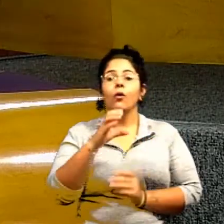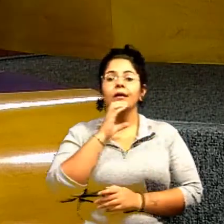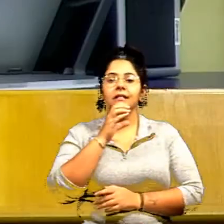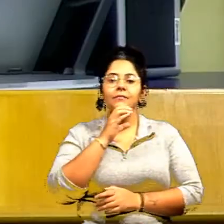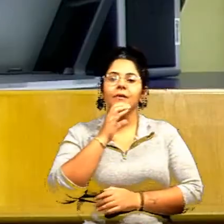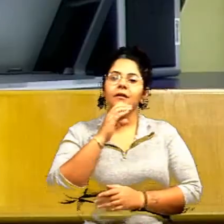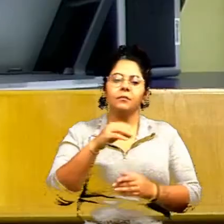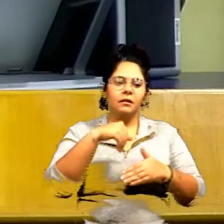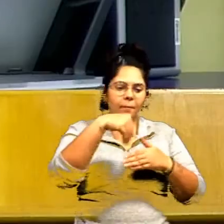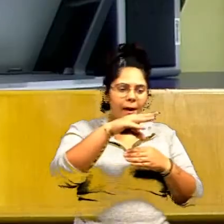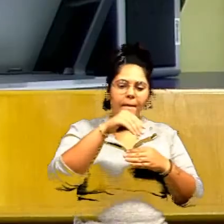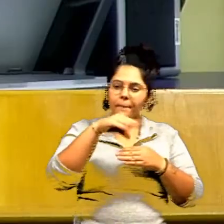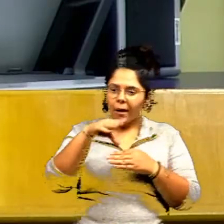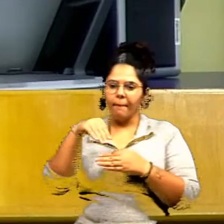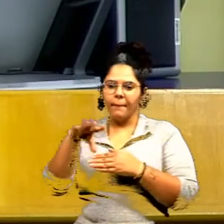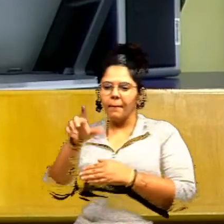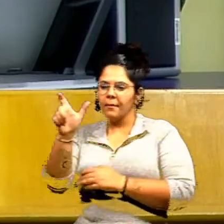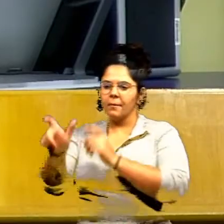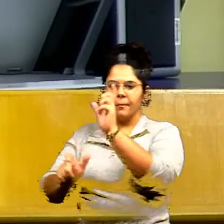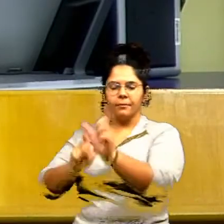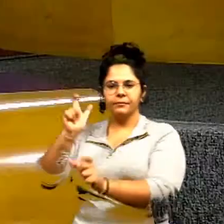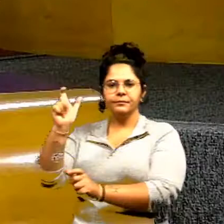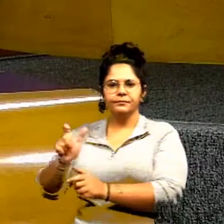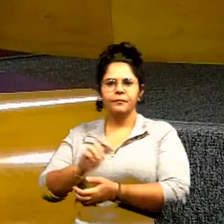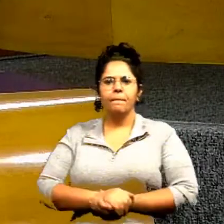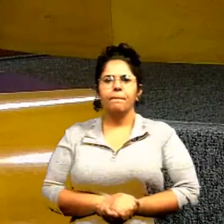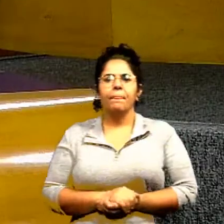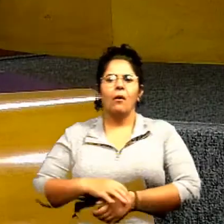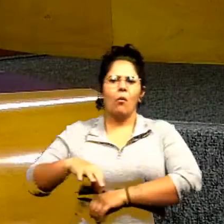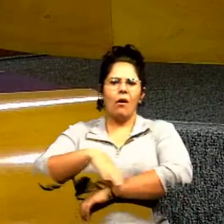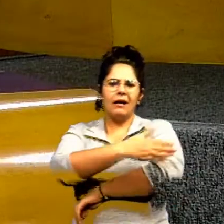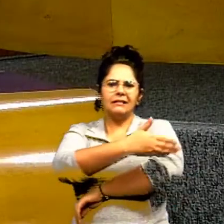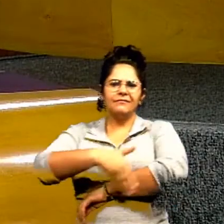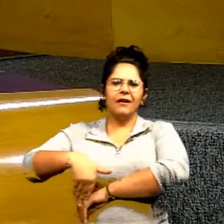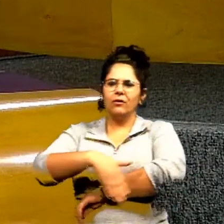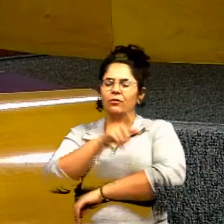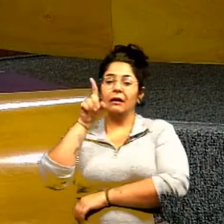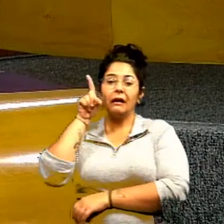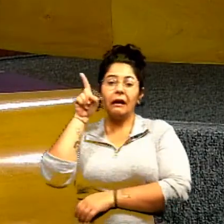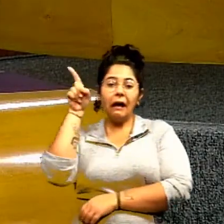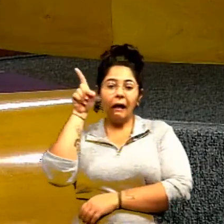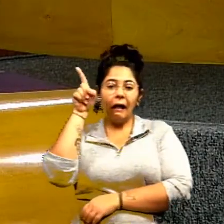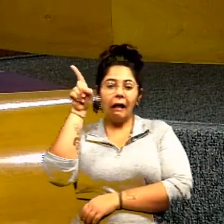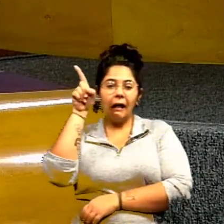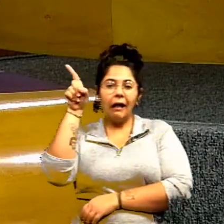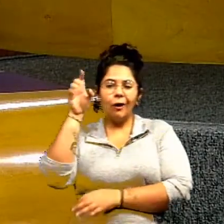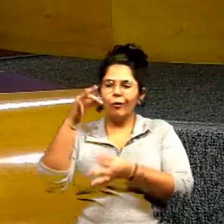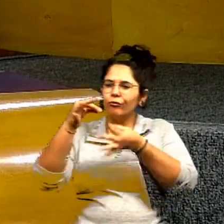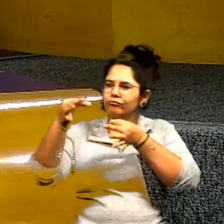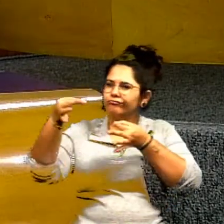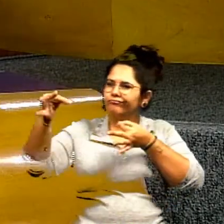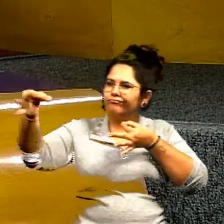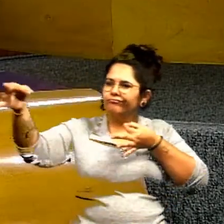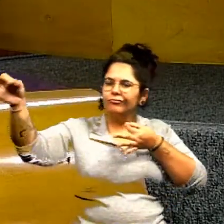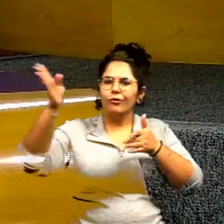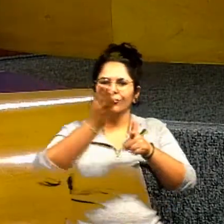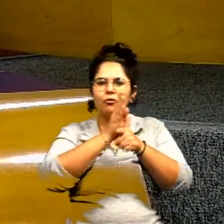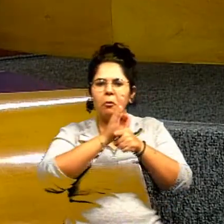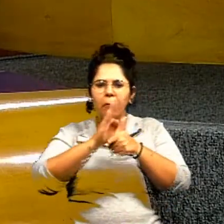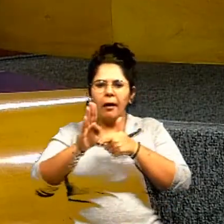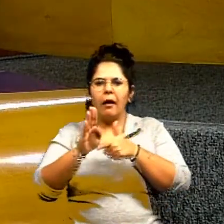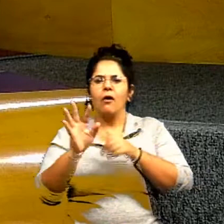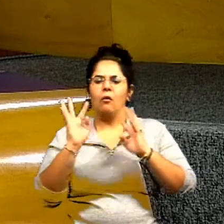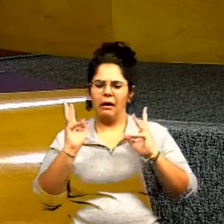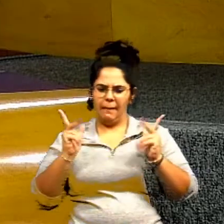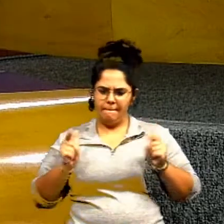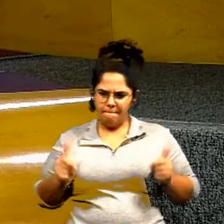a assinatura também do asfalto do Dela Pena. 30 anos o povo espera. Chegou as máquinas lá, limpou